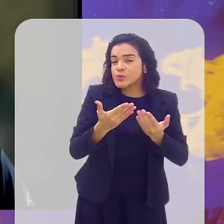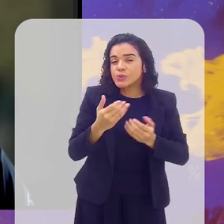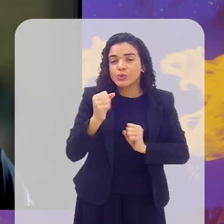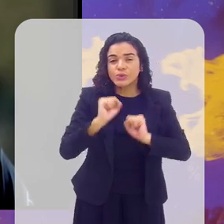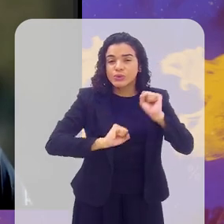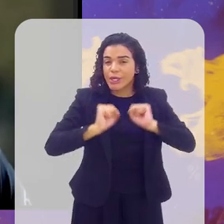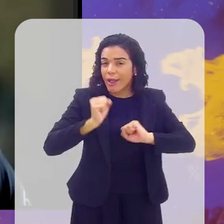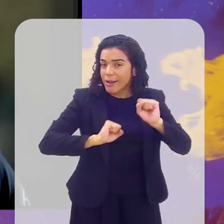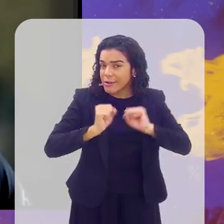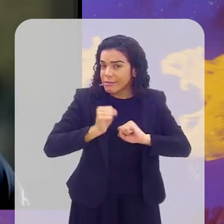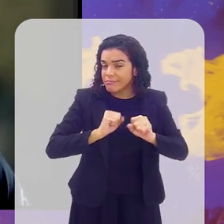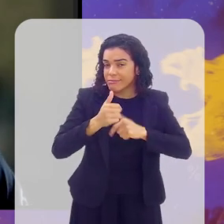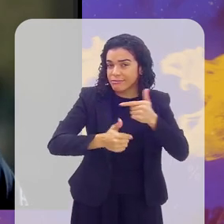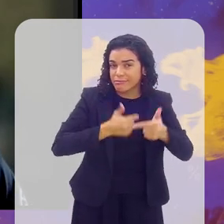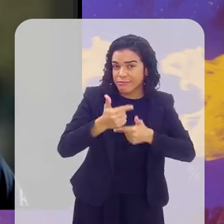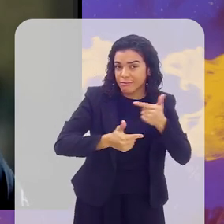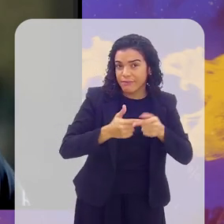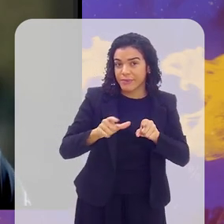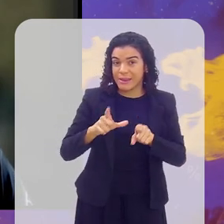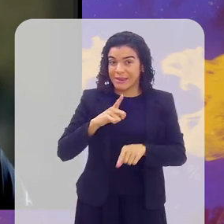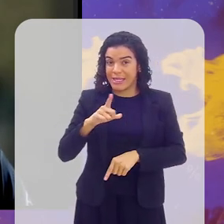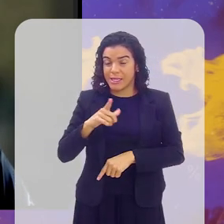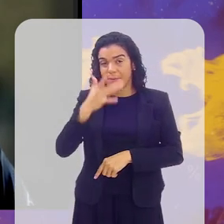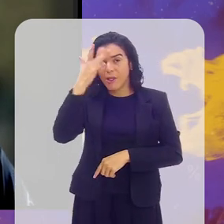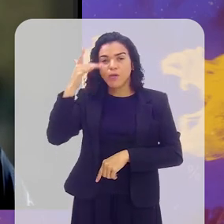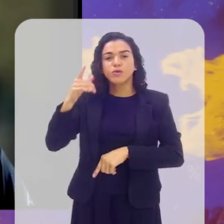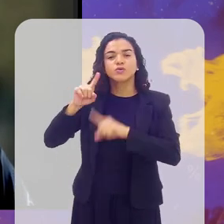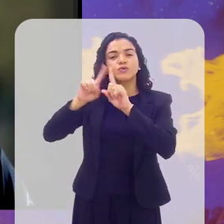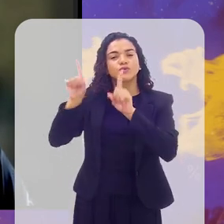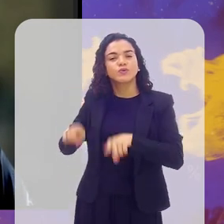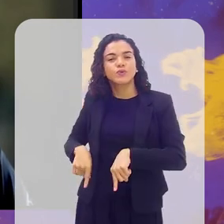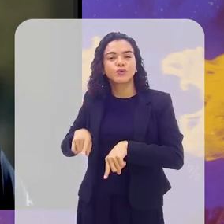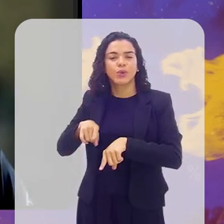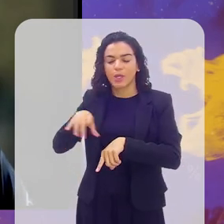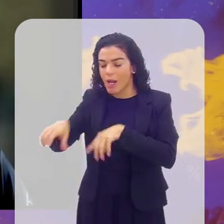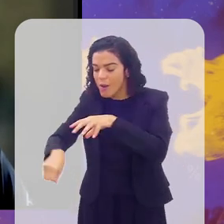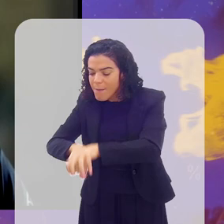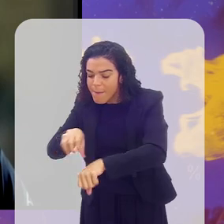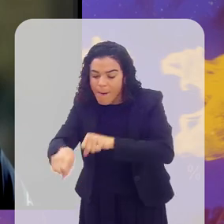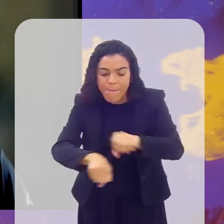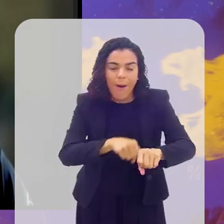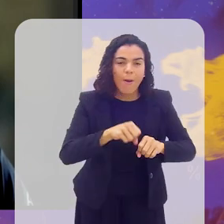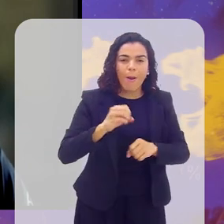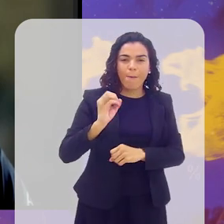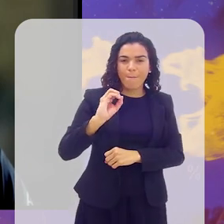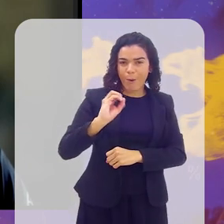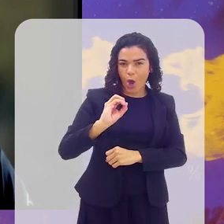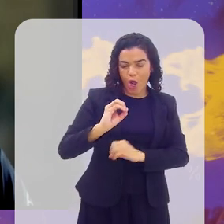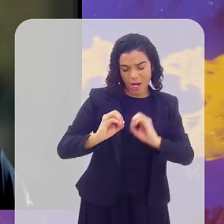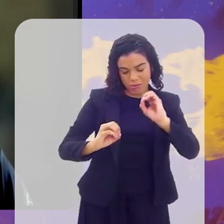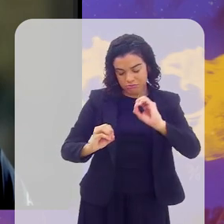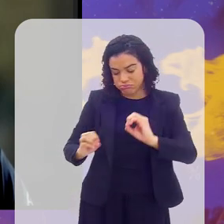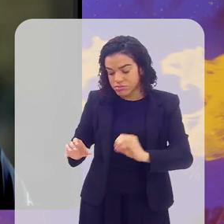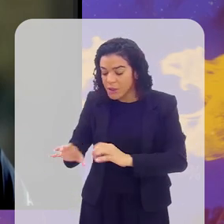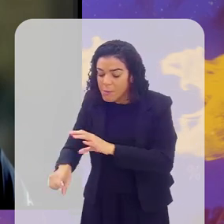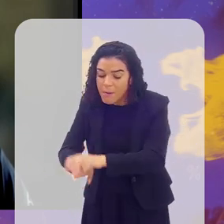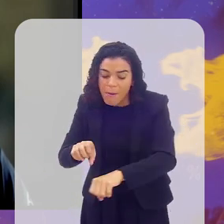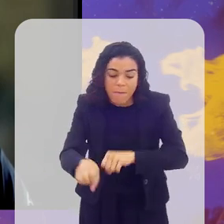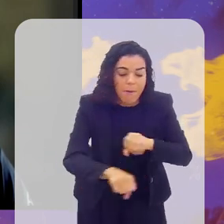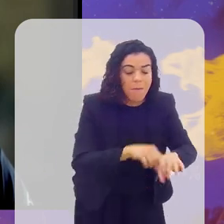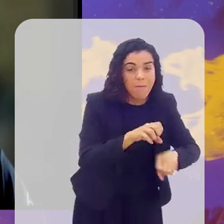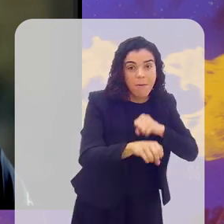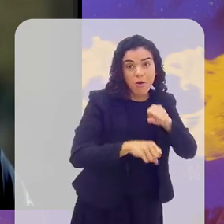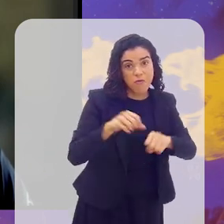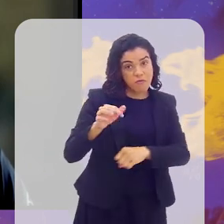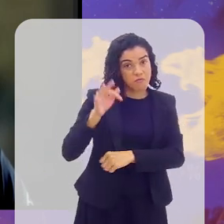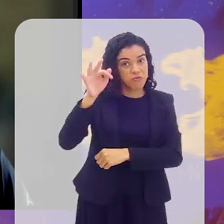Mas tem mais ainda. Tem os montadores de rede, os catadores de bola, que podem ser também